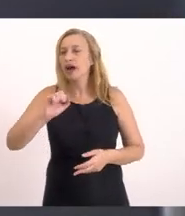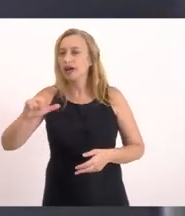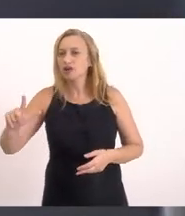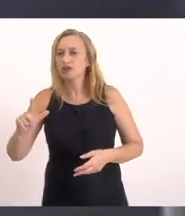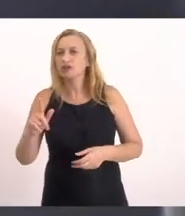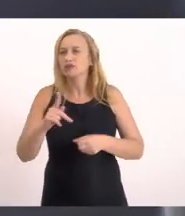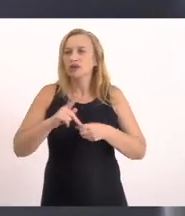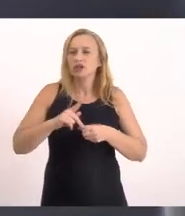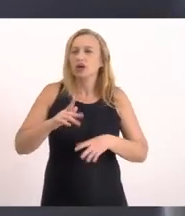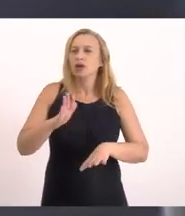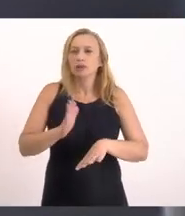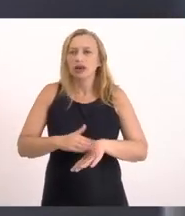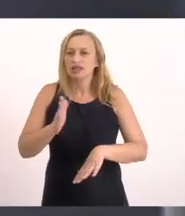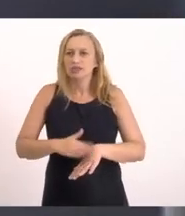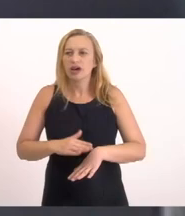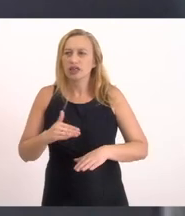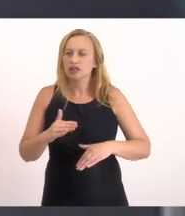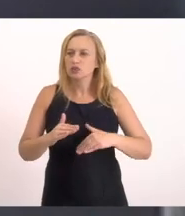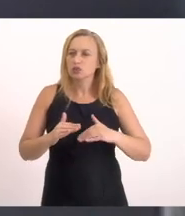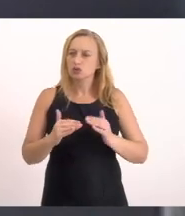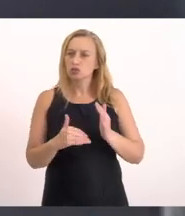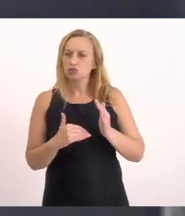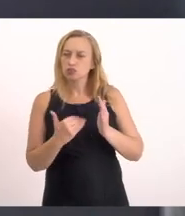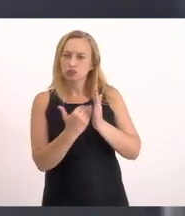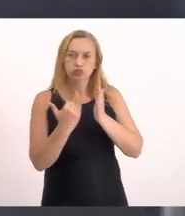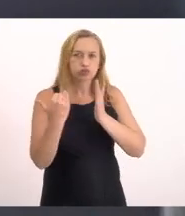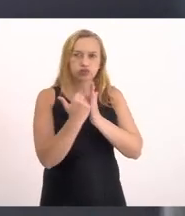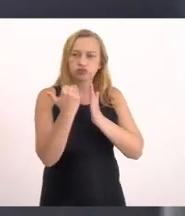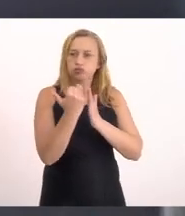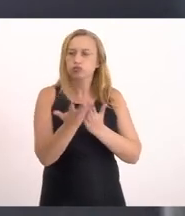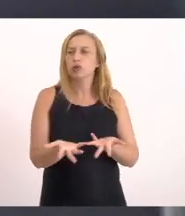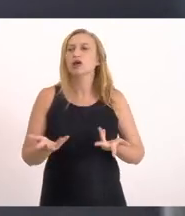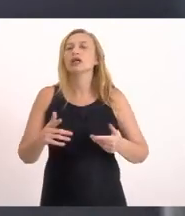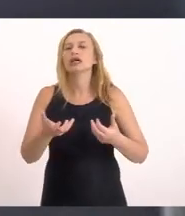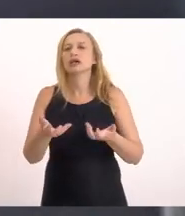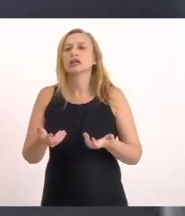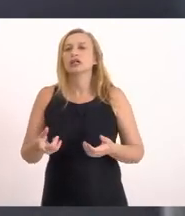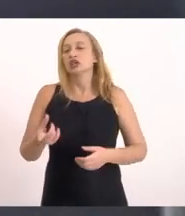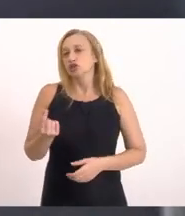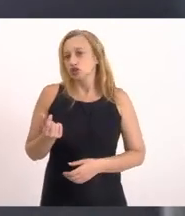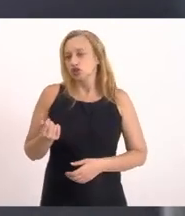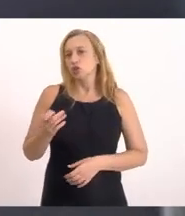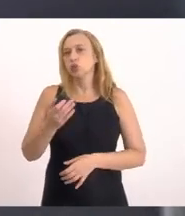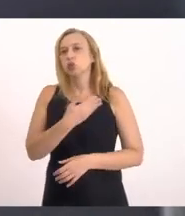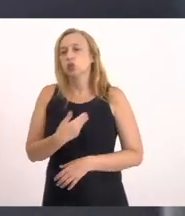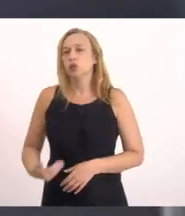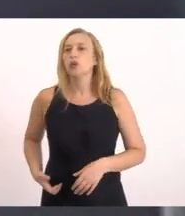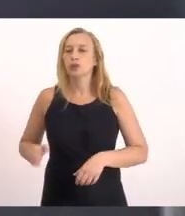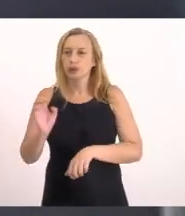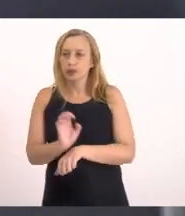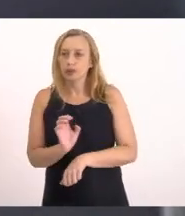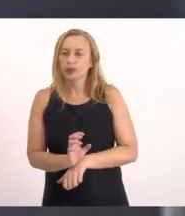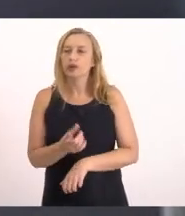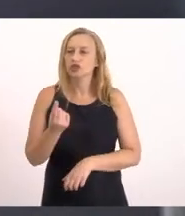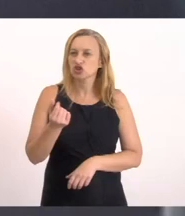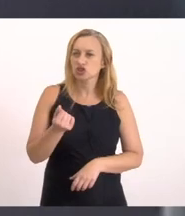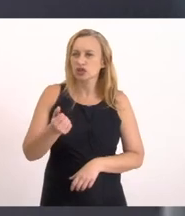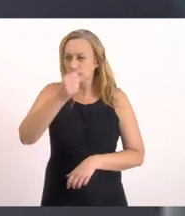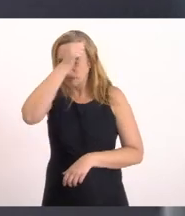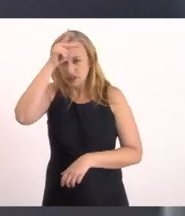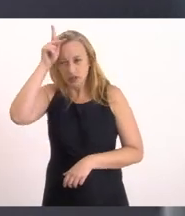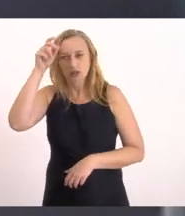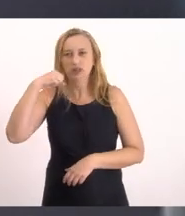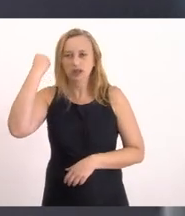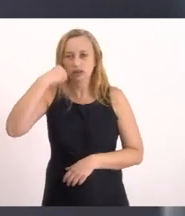Cada vez aumenta mais E vai aumentar E vai se manter Então a gente Tem dinheiro Do Governo do Estado Tem dinheiro Da Prefeitura De Saquarema